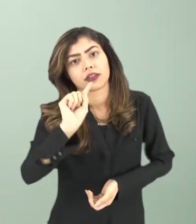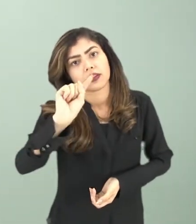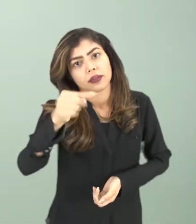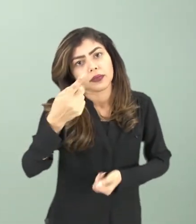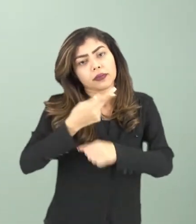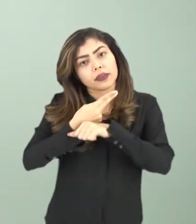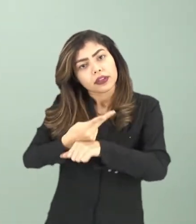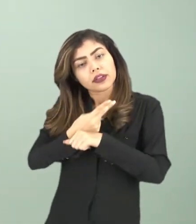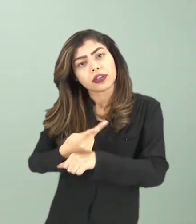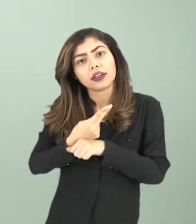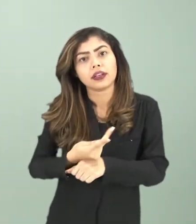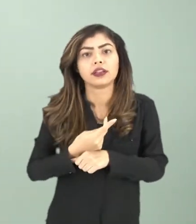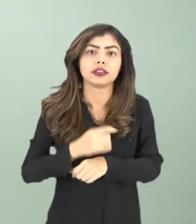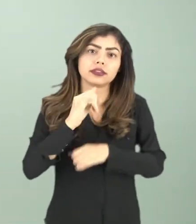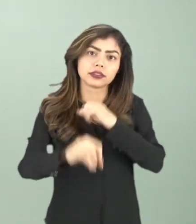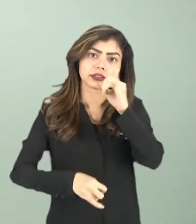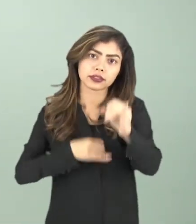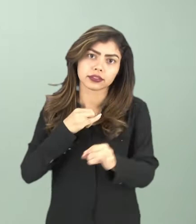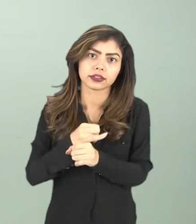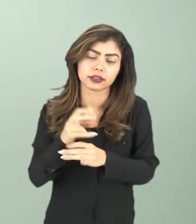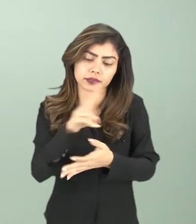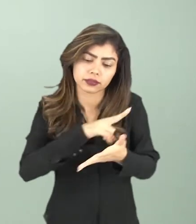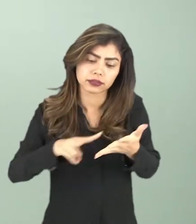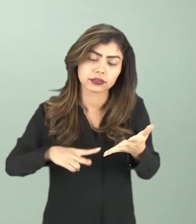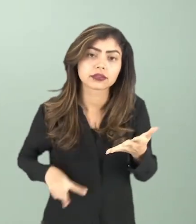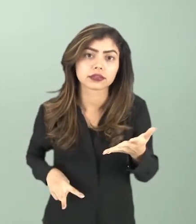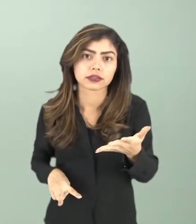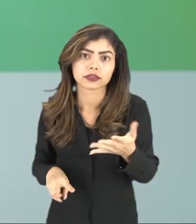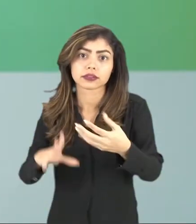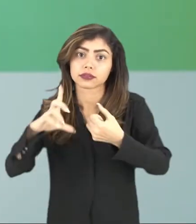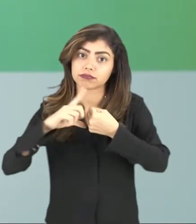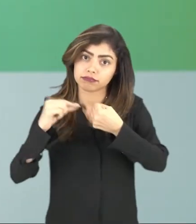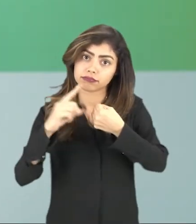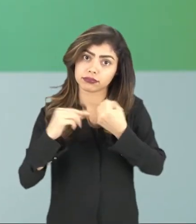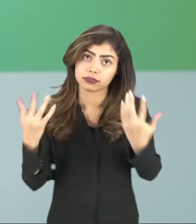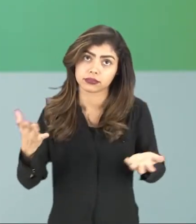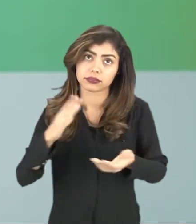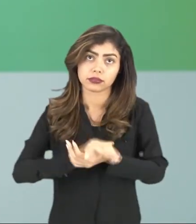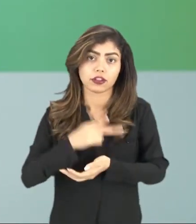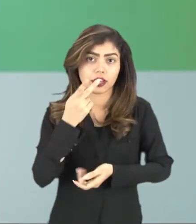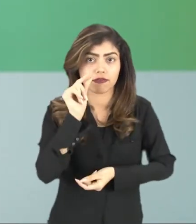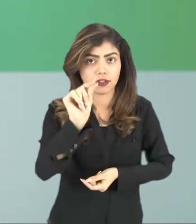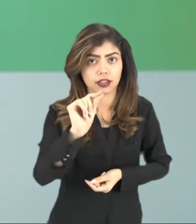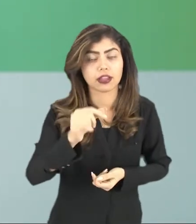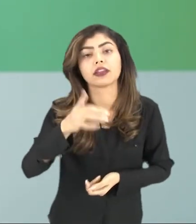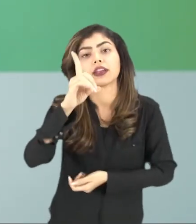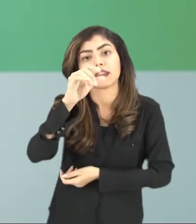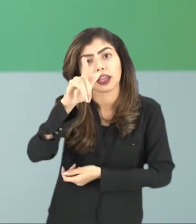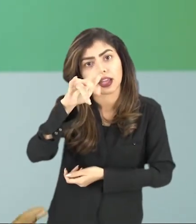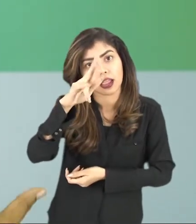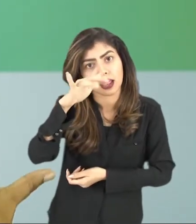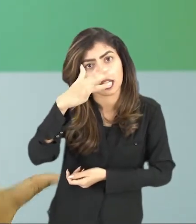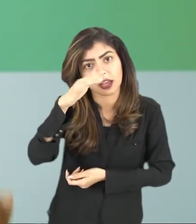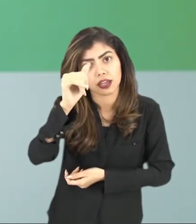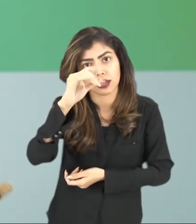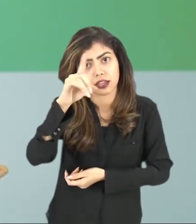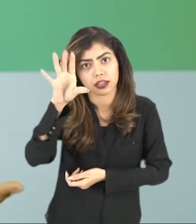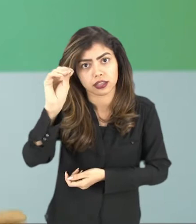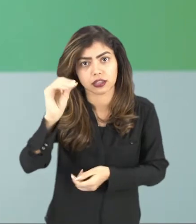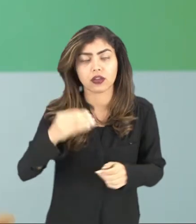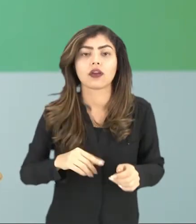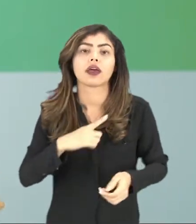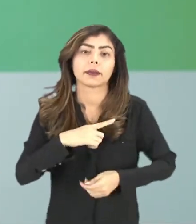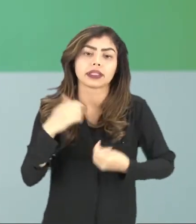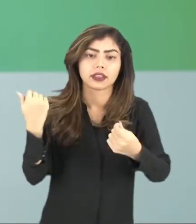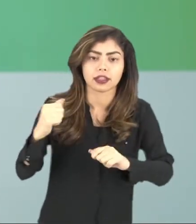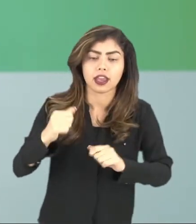depois, pesquisarem na internet, para vocês lerem, aí, esses artigos, né? O que diz essa declaração, onde todas as pessoas têm que ter